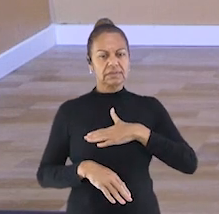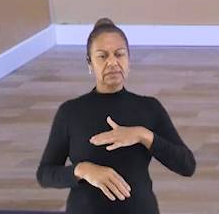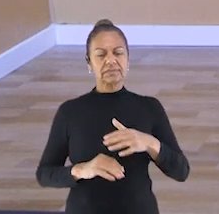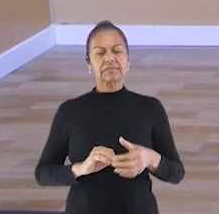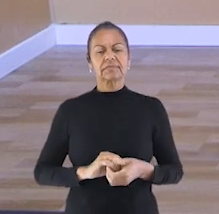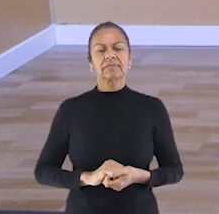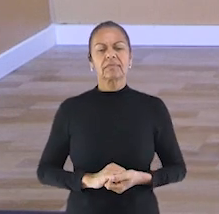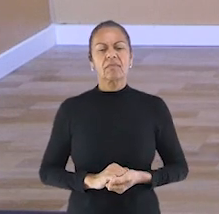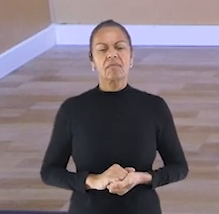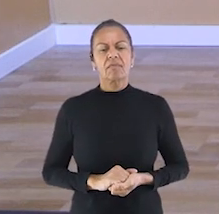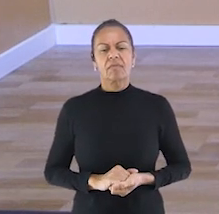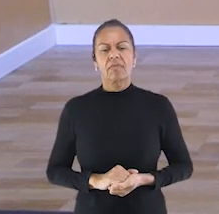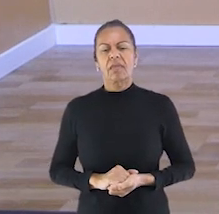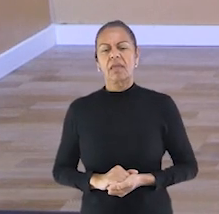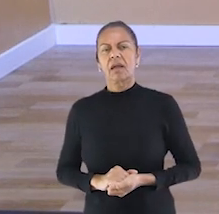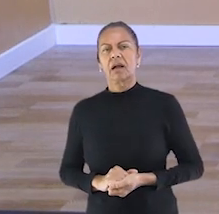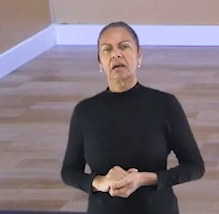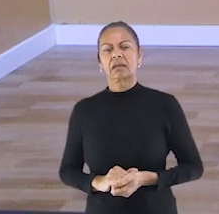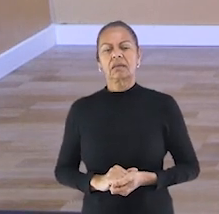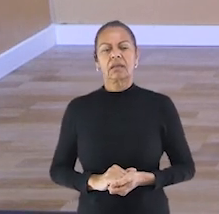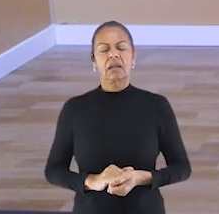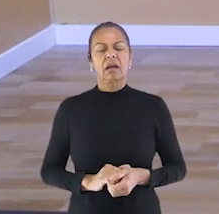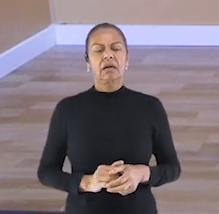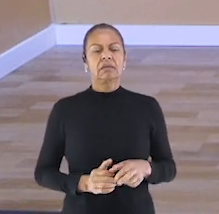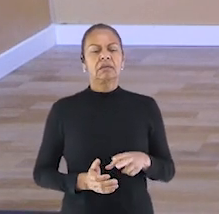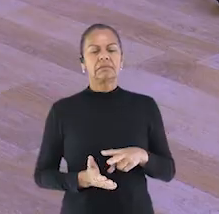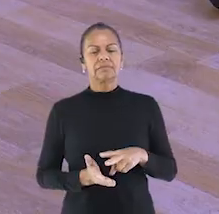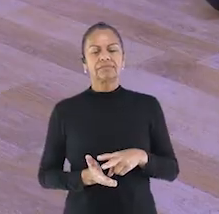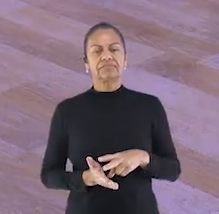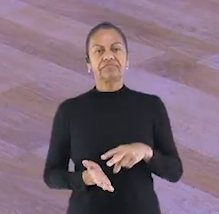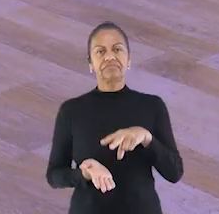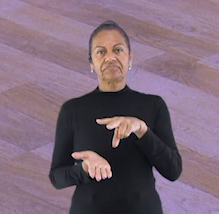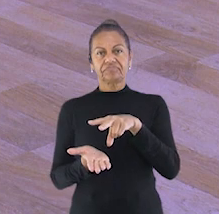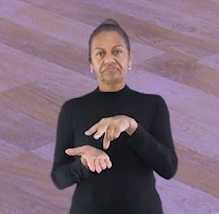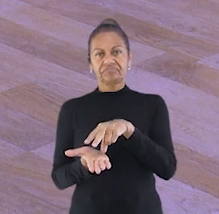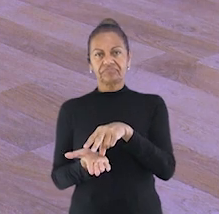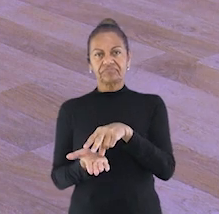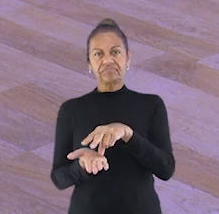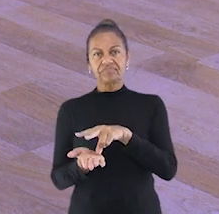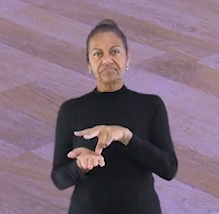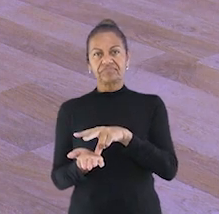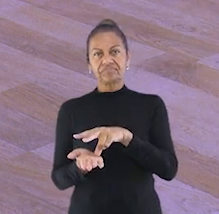Aqui, ó. O bicho já está pegando. Vamos lá.